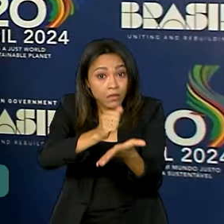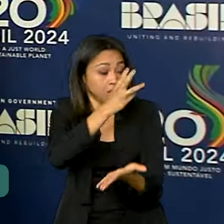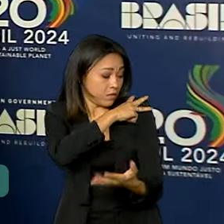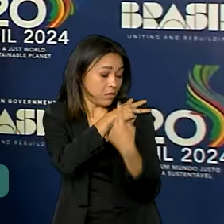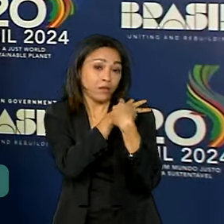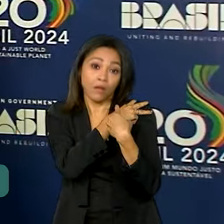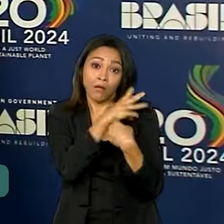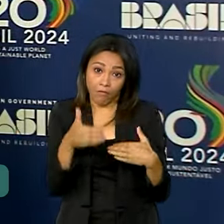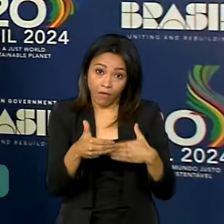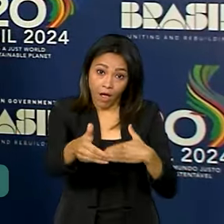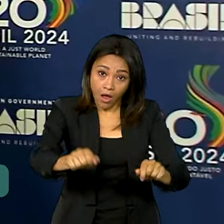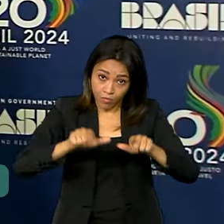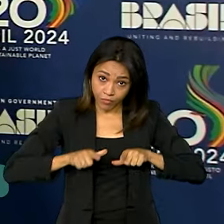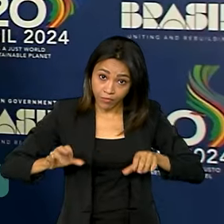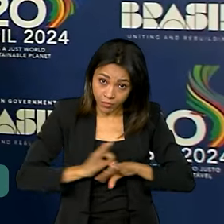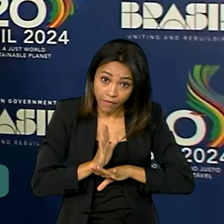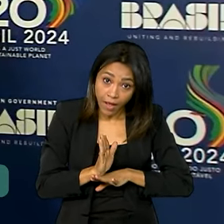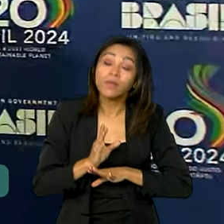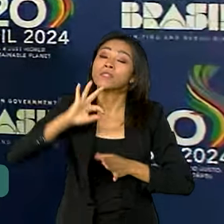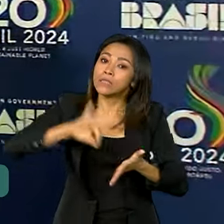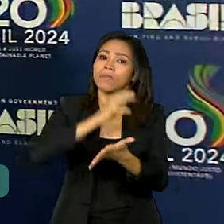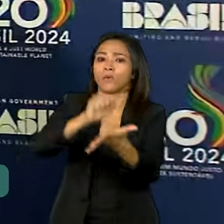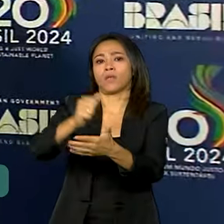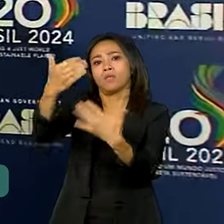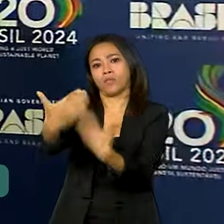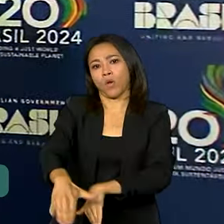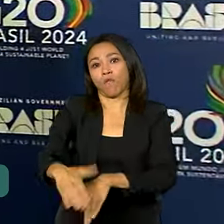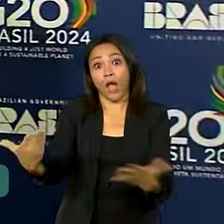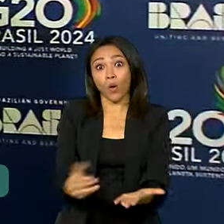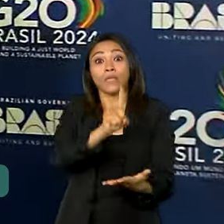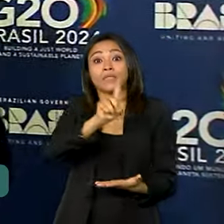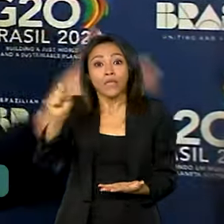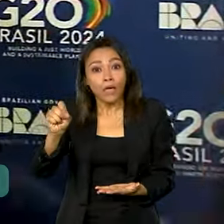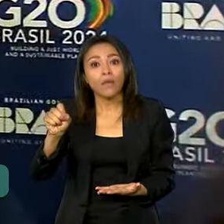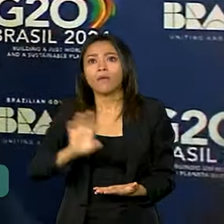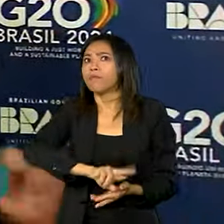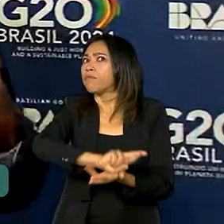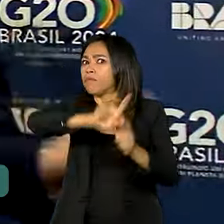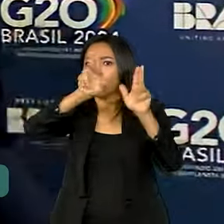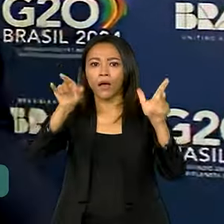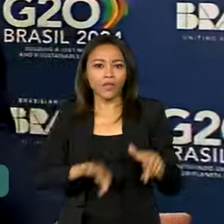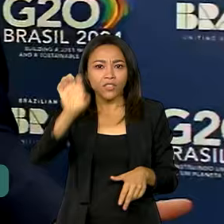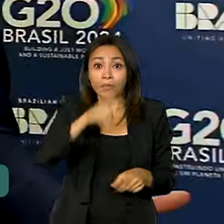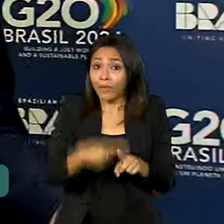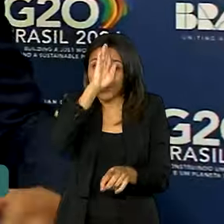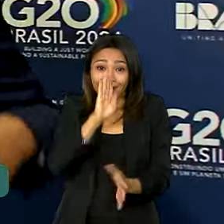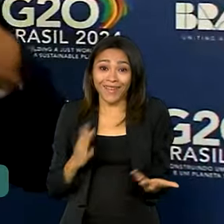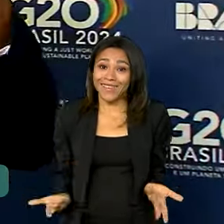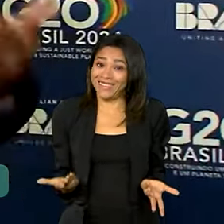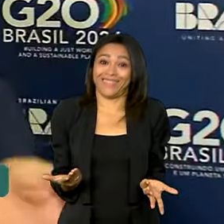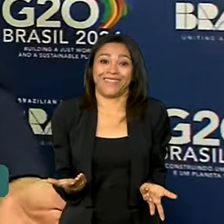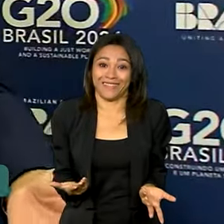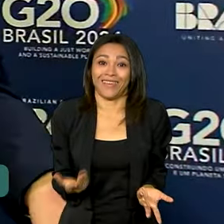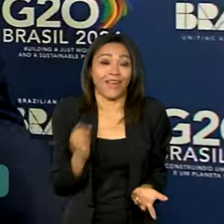que vão concluir o Ensino Médio, se matriculassem. Então, chegamos em estado que estava com 50, foi para 100. Vários estados se inscreveram, até porque é gratuito. E é